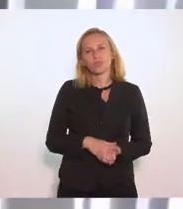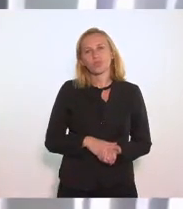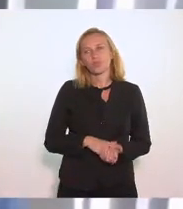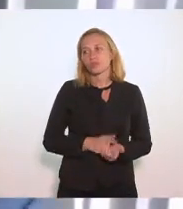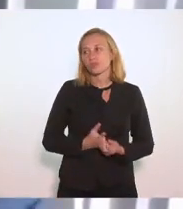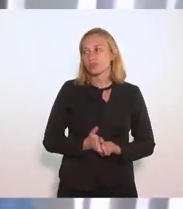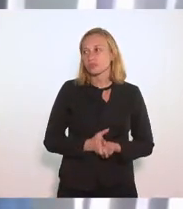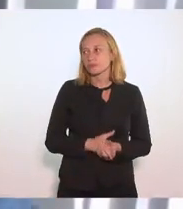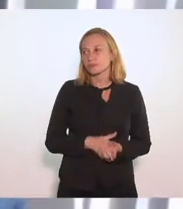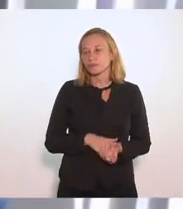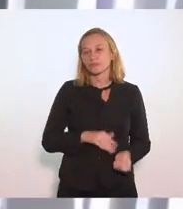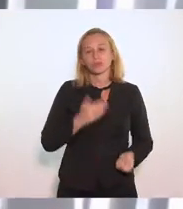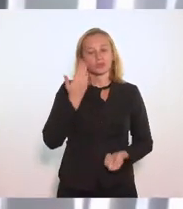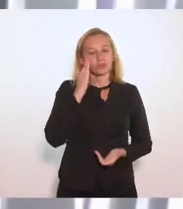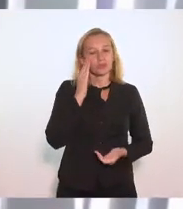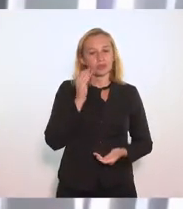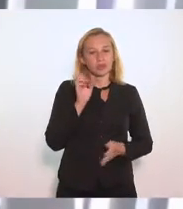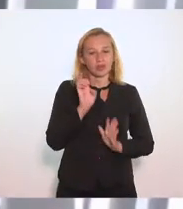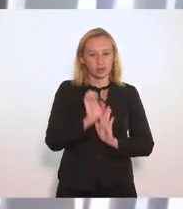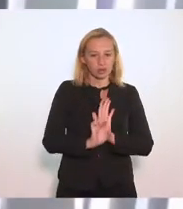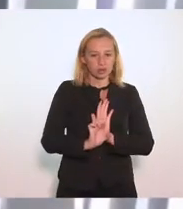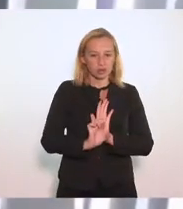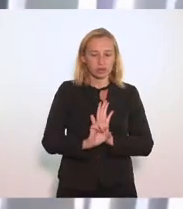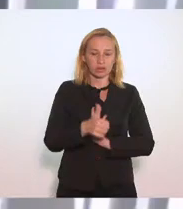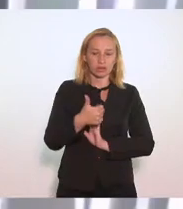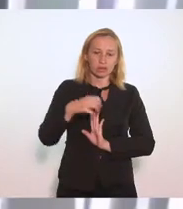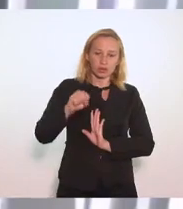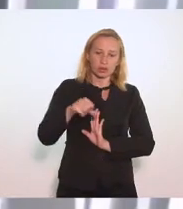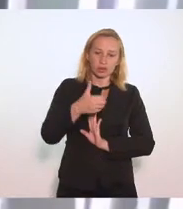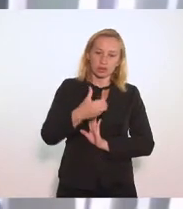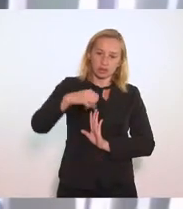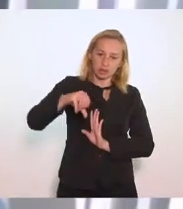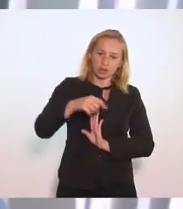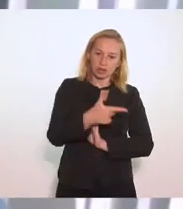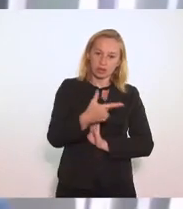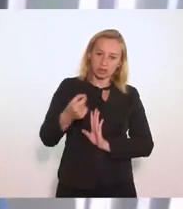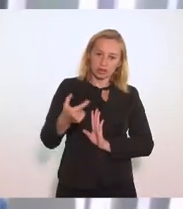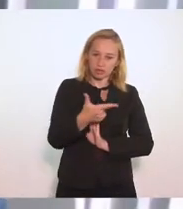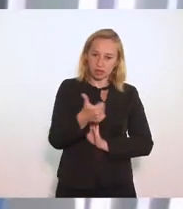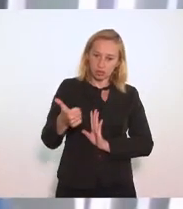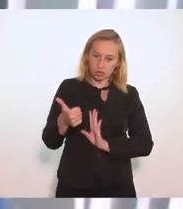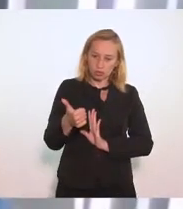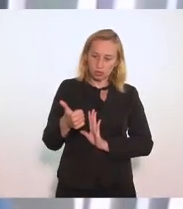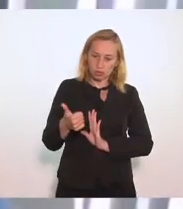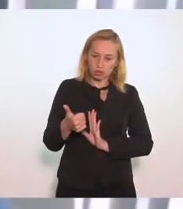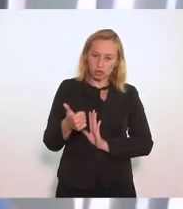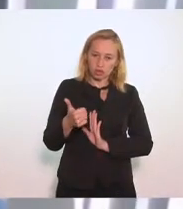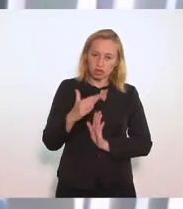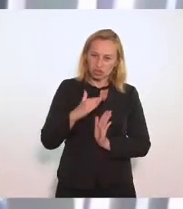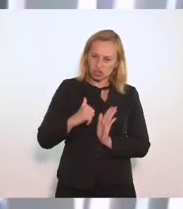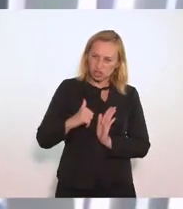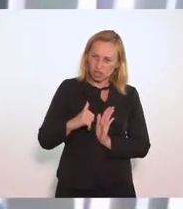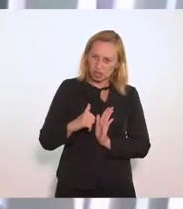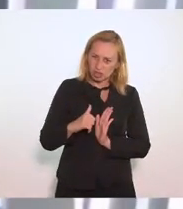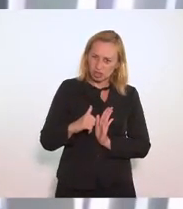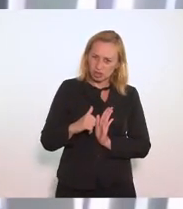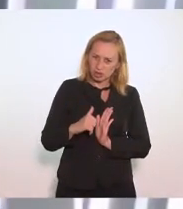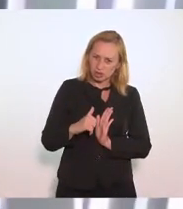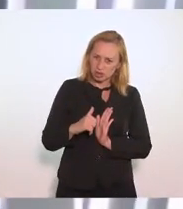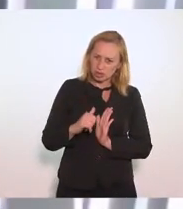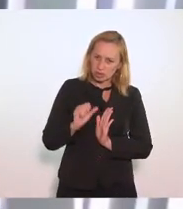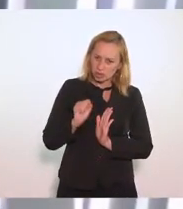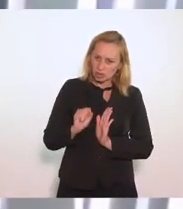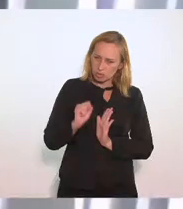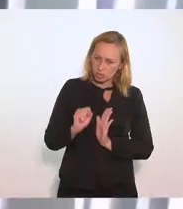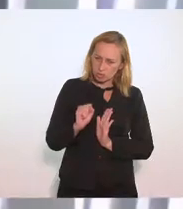Que as emendas 18, 19, 20 e 21 Tinham sido rejeitadas Eu posso ter me